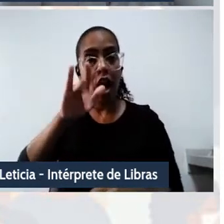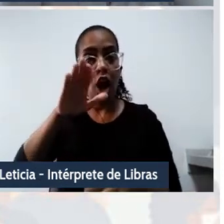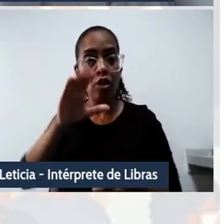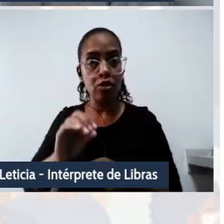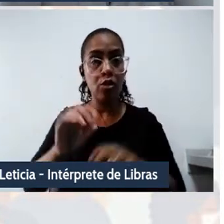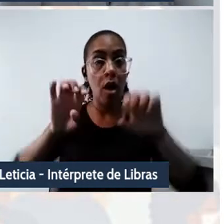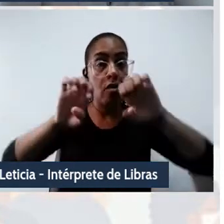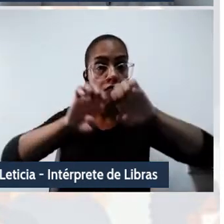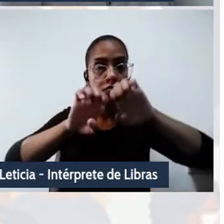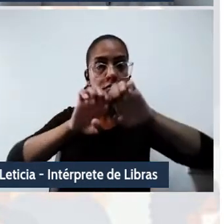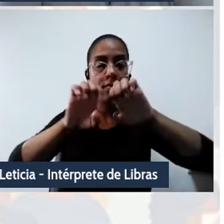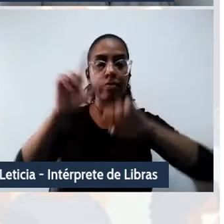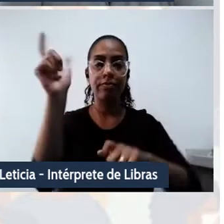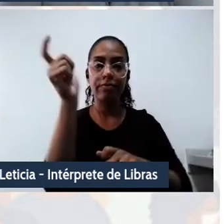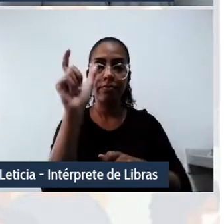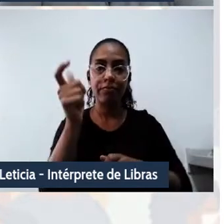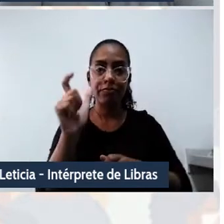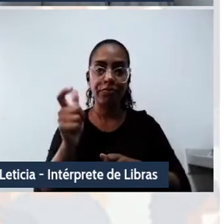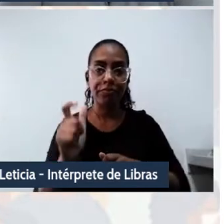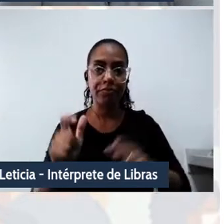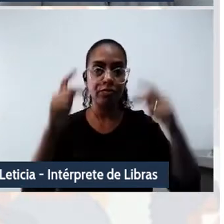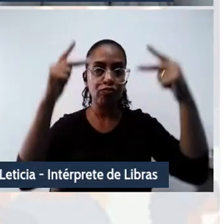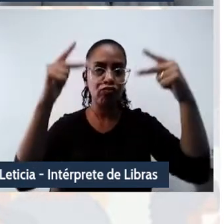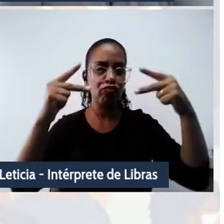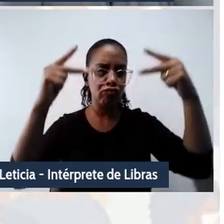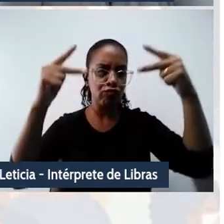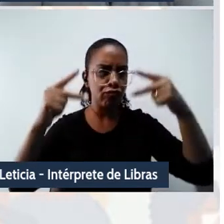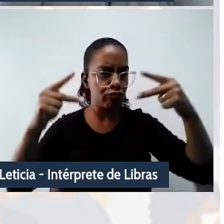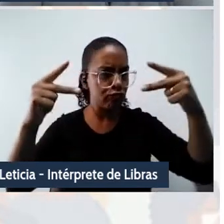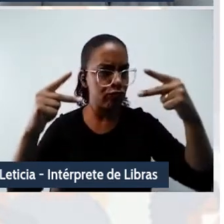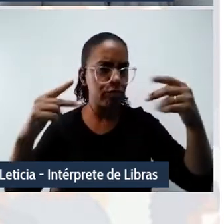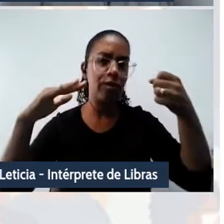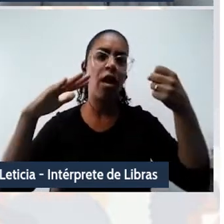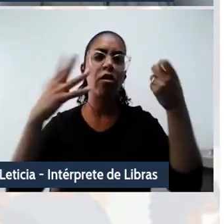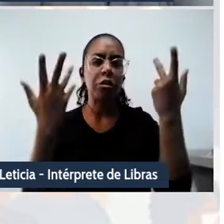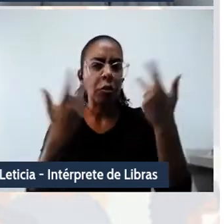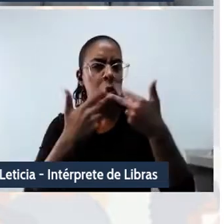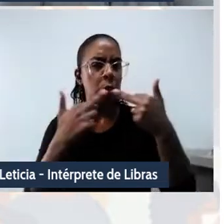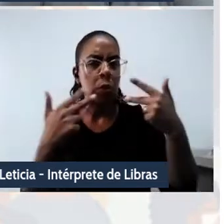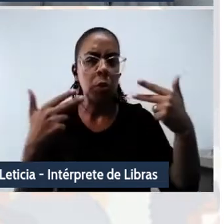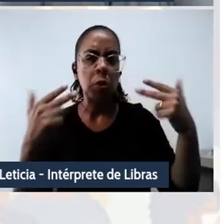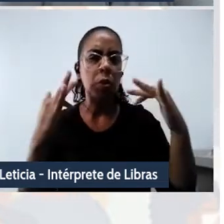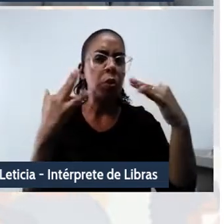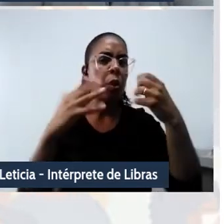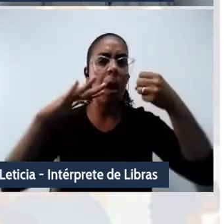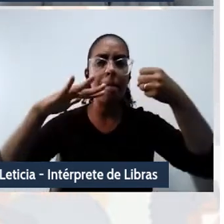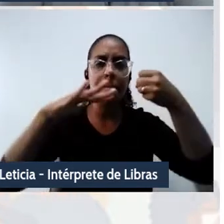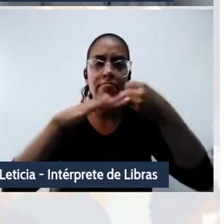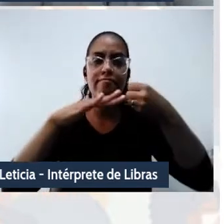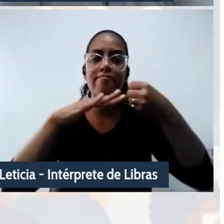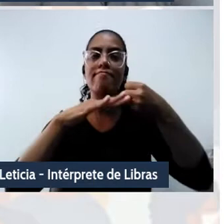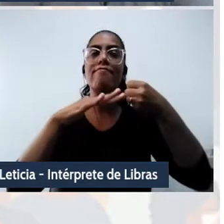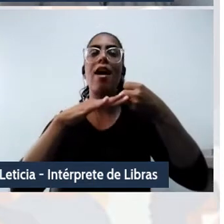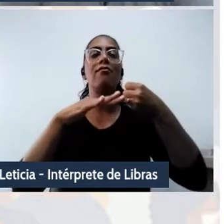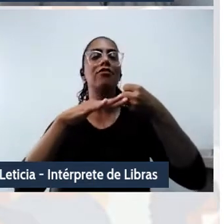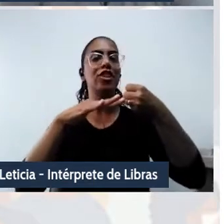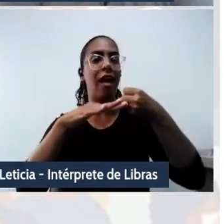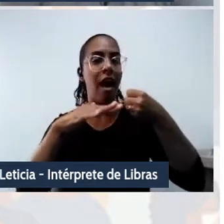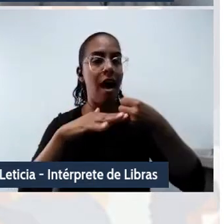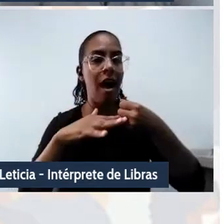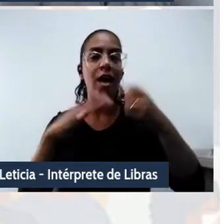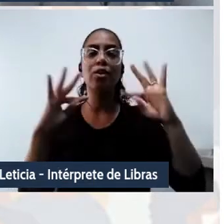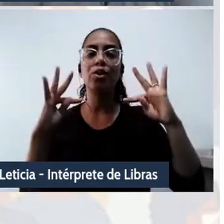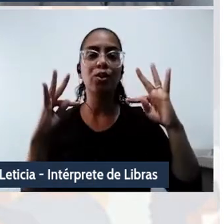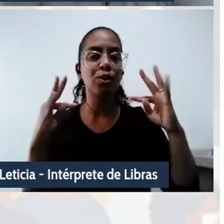compostas por bancos de dados, modelos matemáticos e softwares se tornaram fundamentais nos processos de formação da opinião